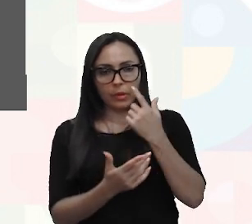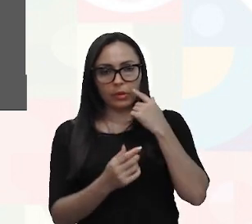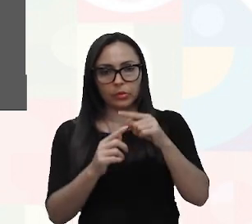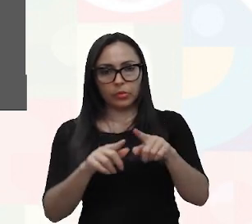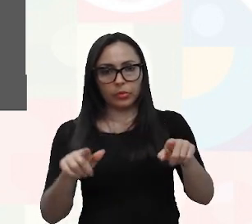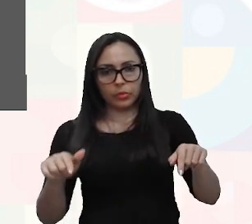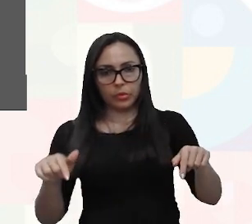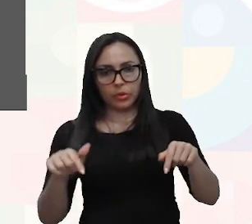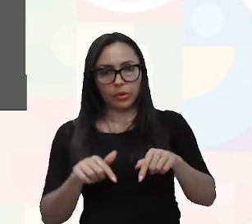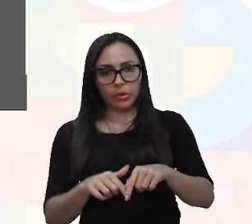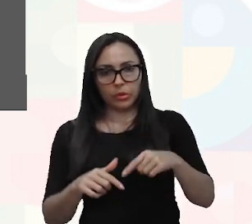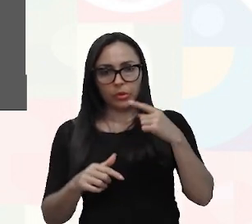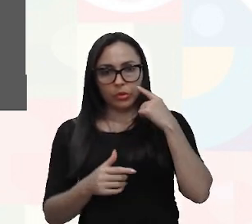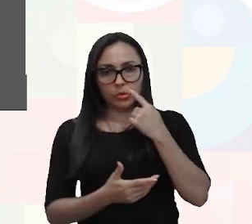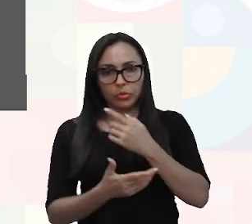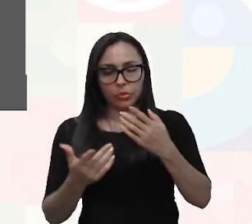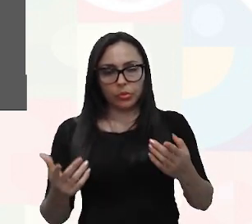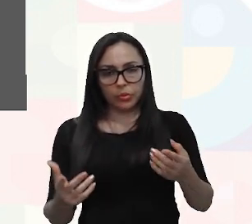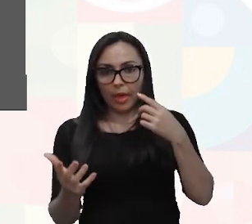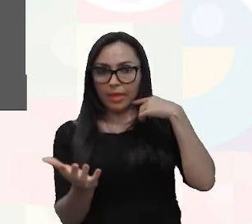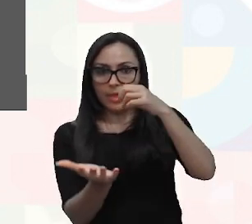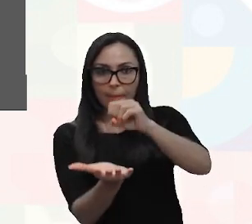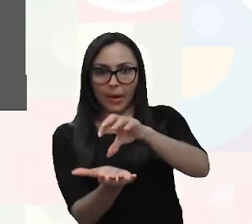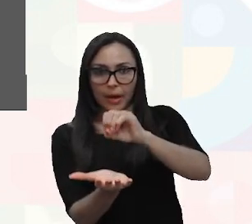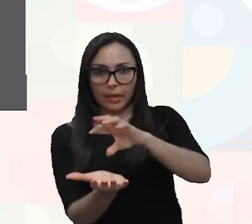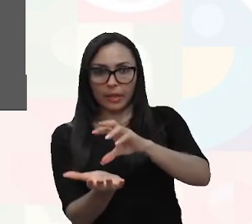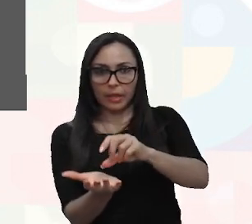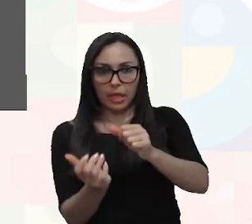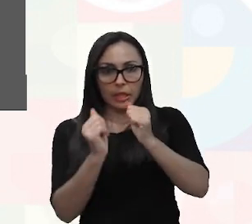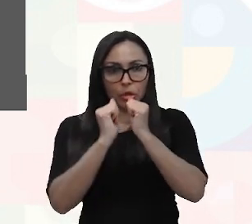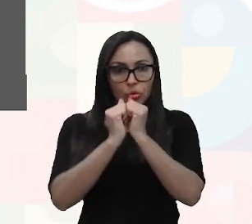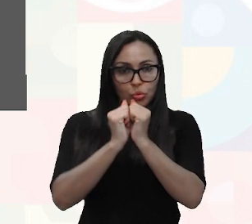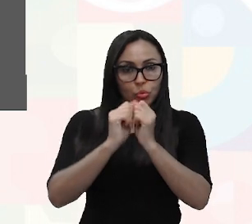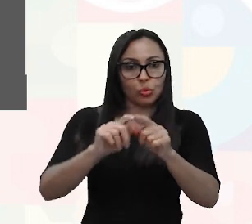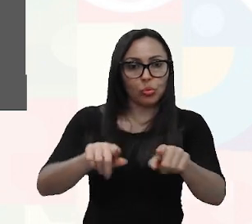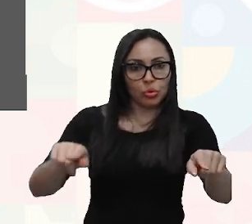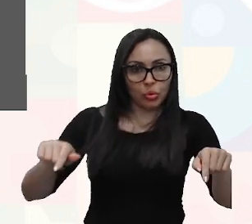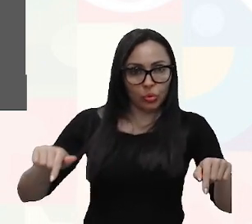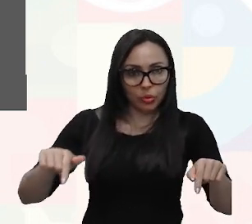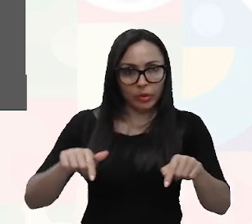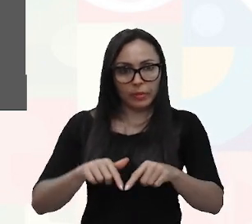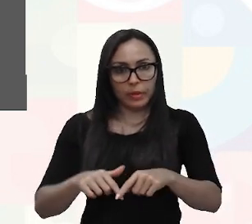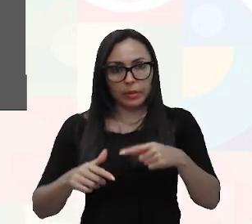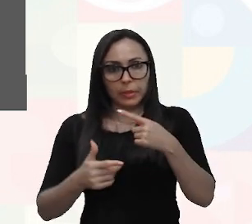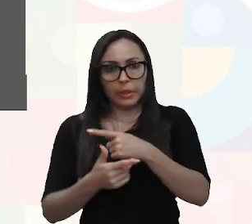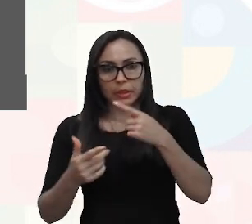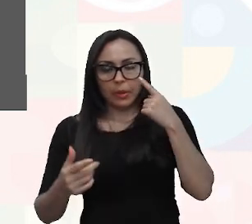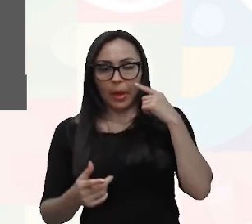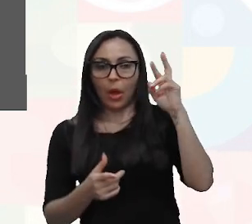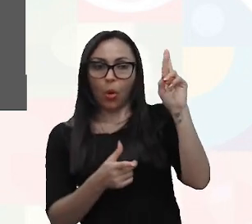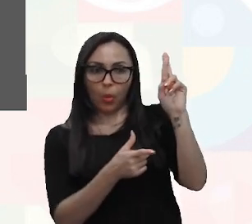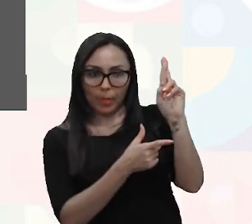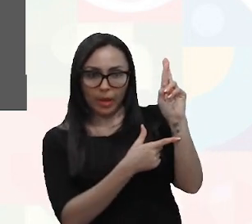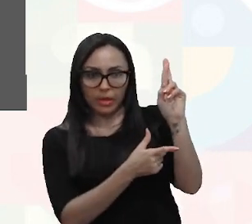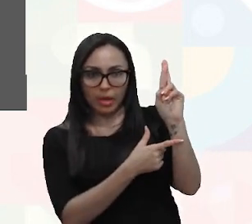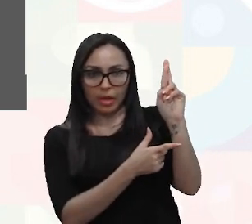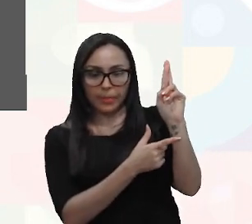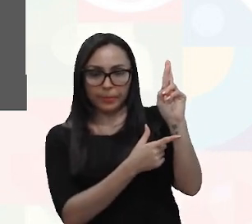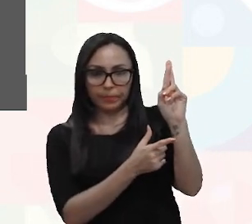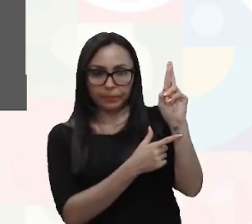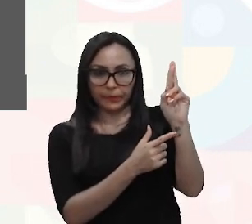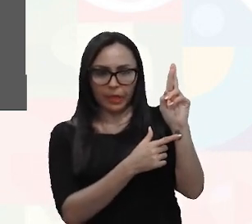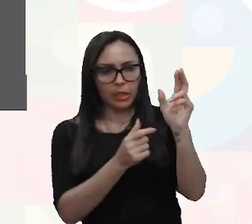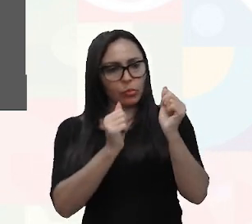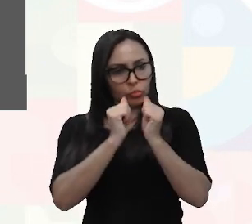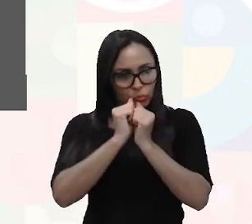está com Roberta, aí Roberta aparece em caixa alta, porque é a primeira vez que eu estou registrando a